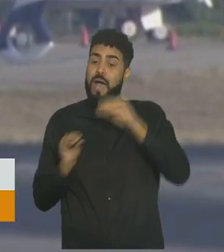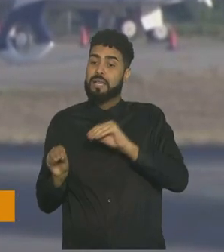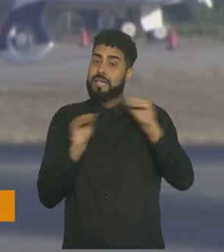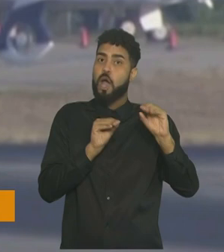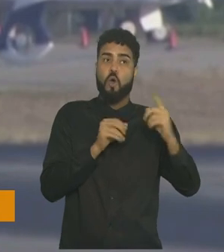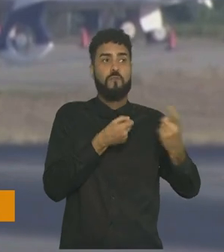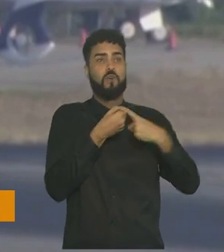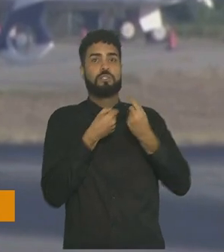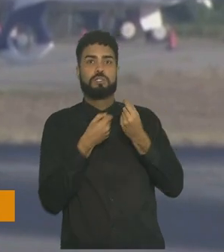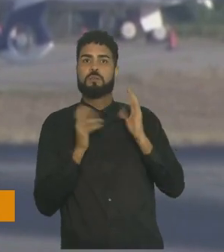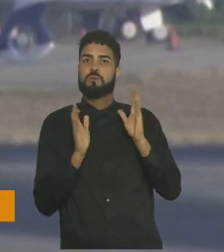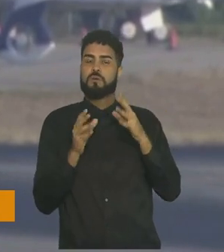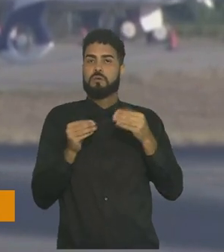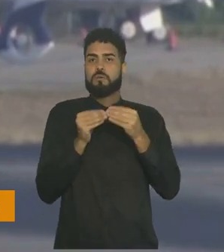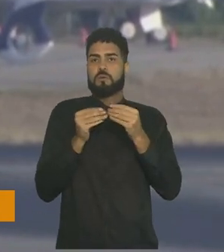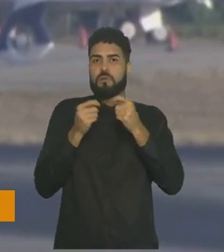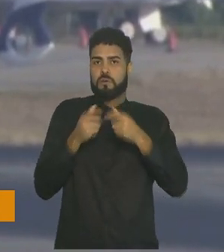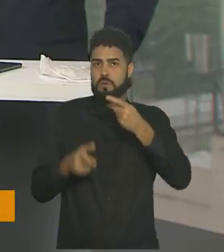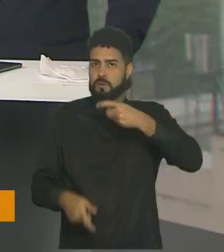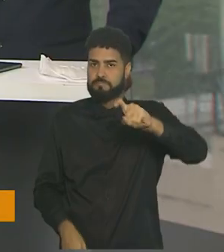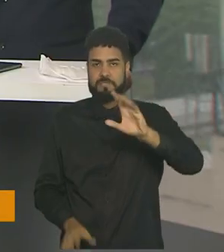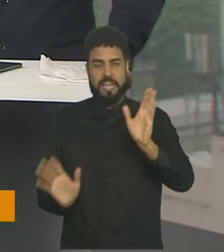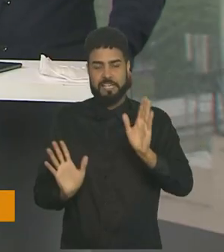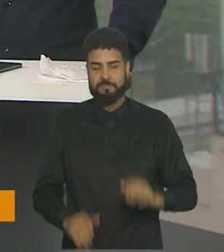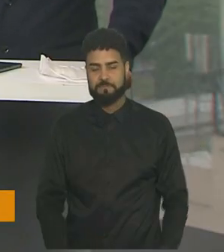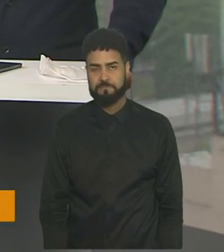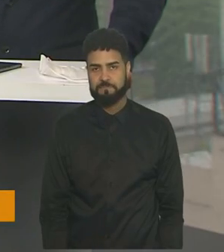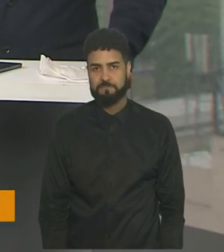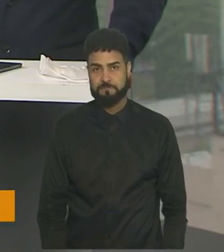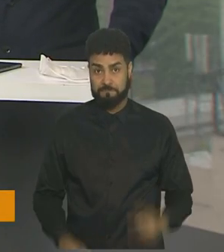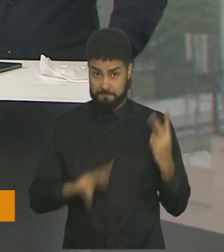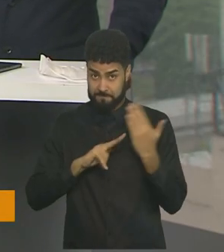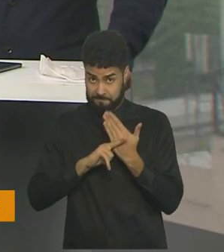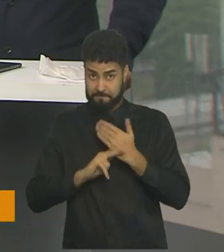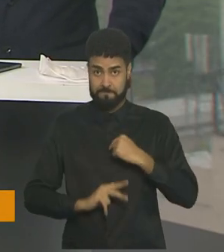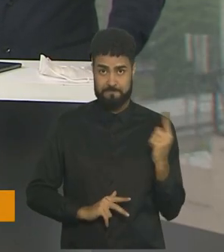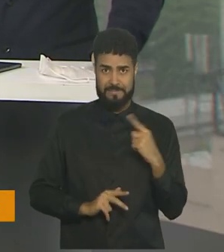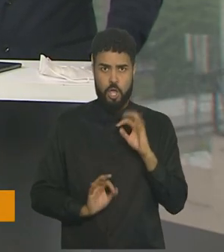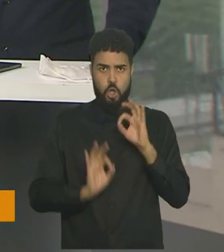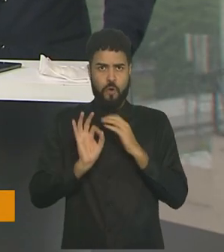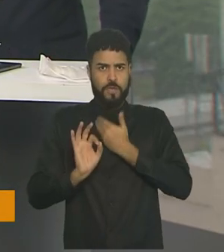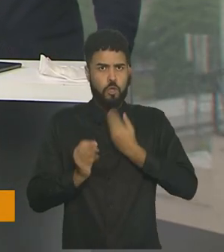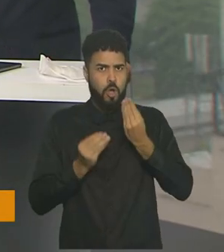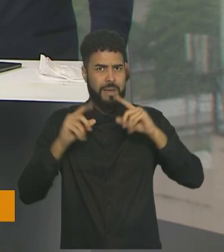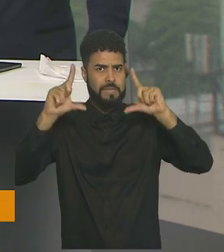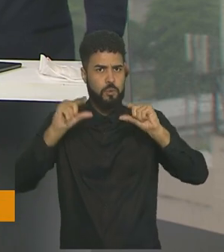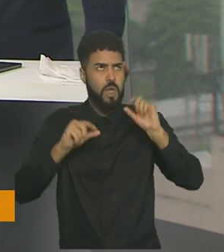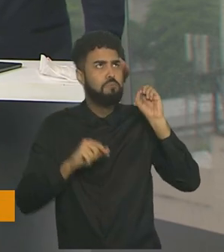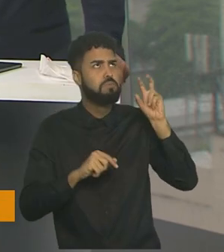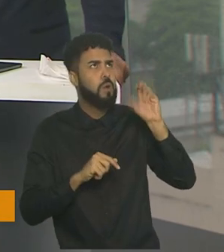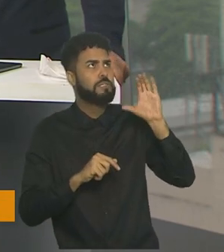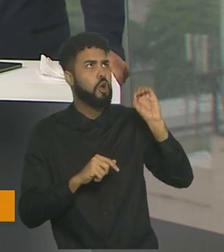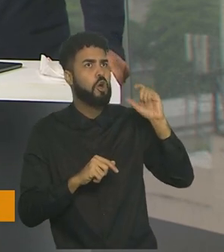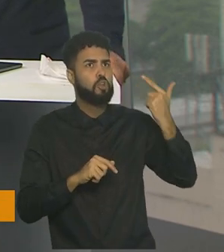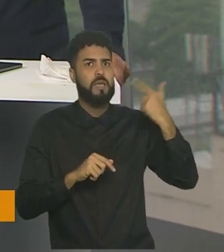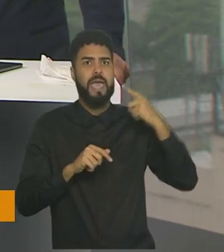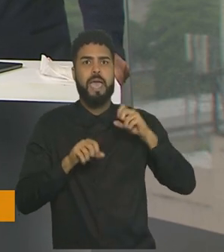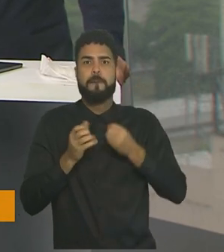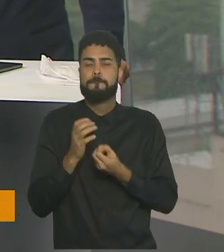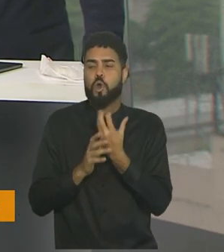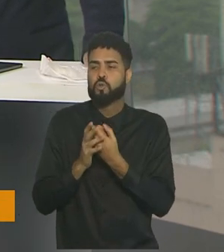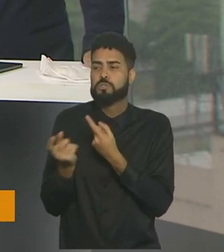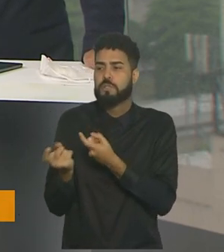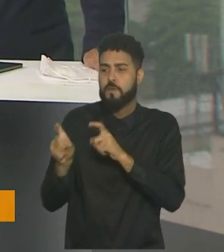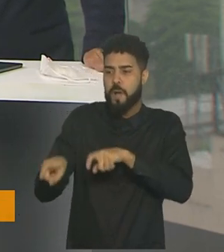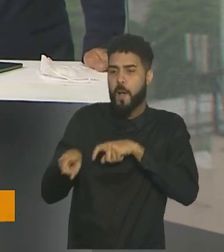reembolso, sem custo. Daqui a pouco, o plano do governo para diminuir as emissões de carbono na produção